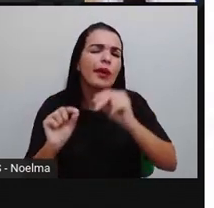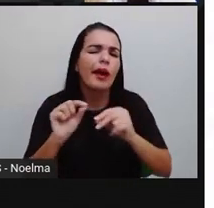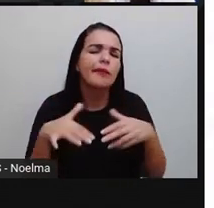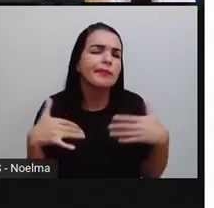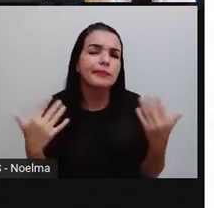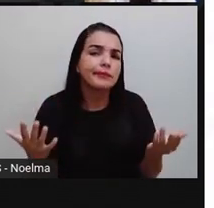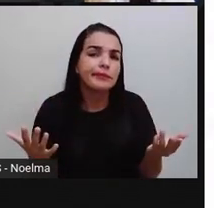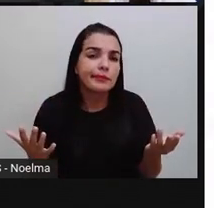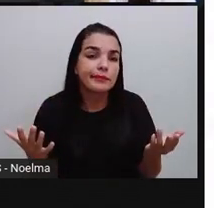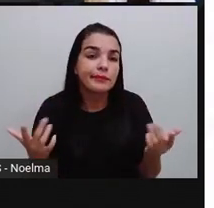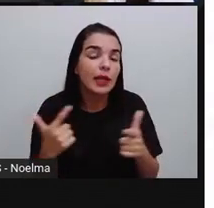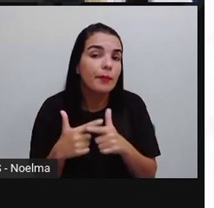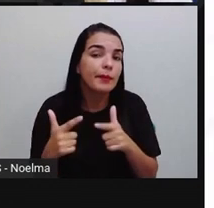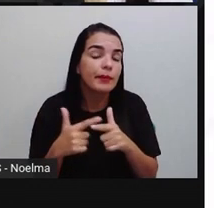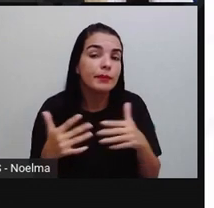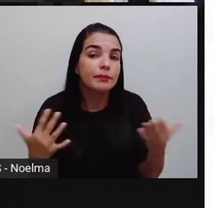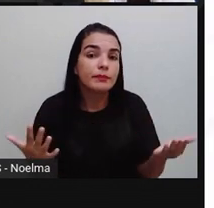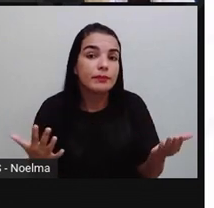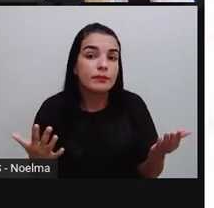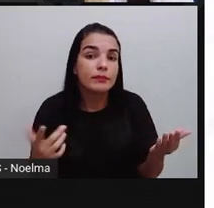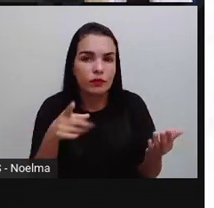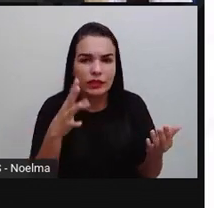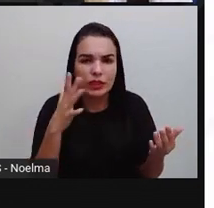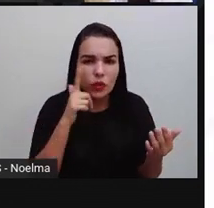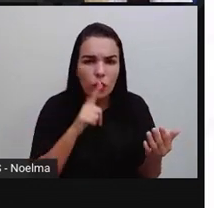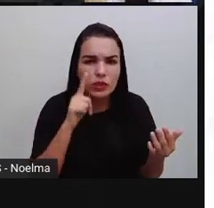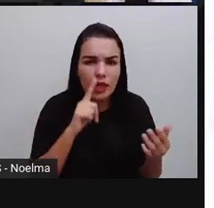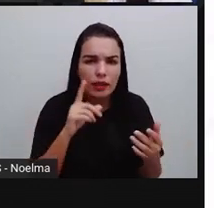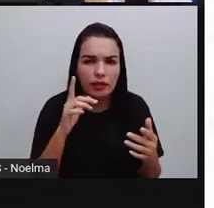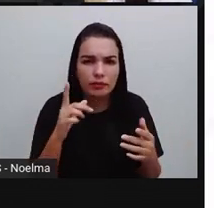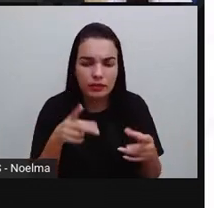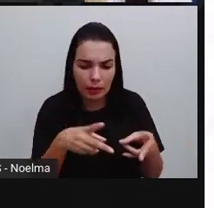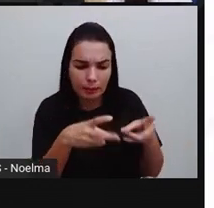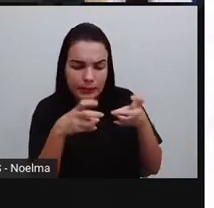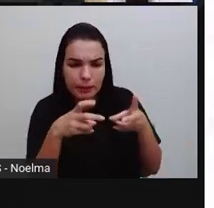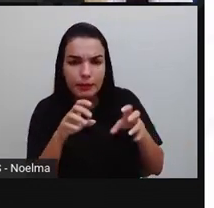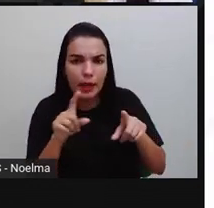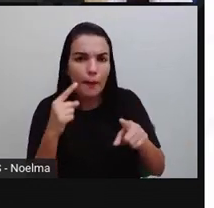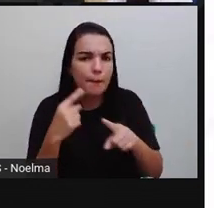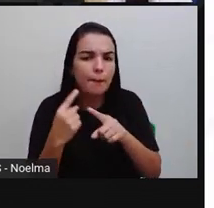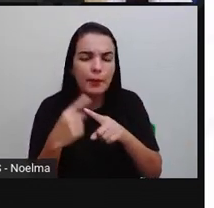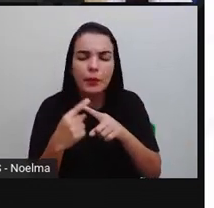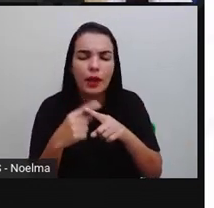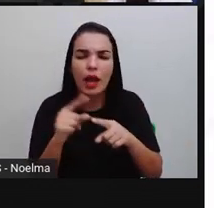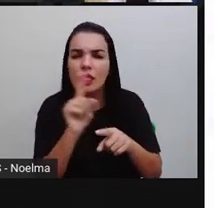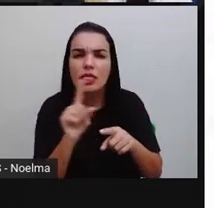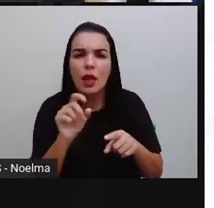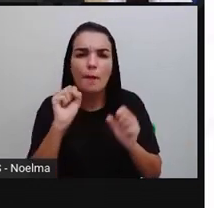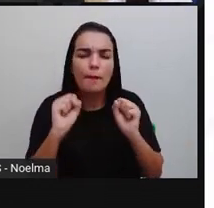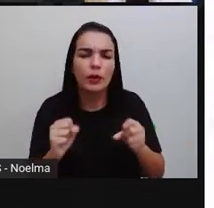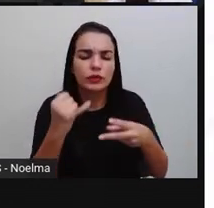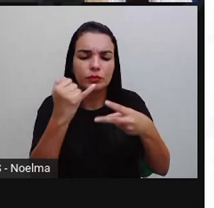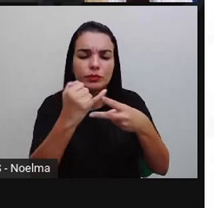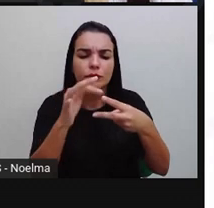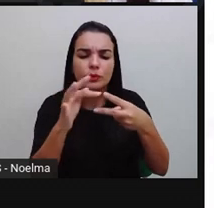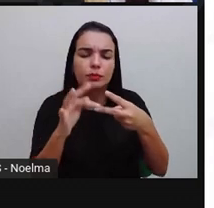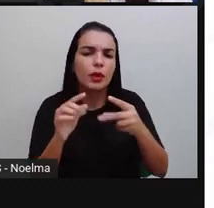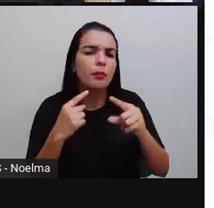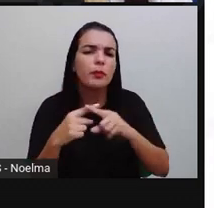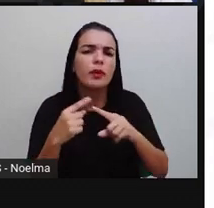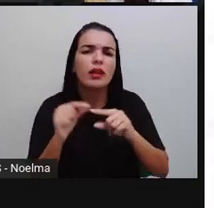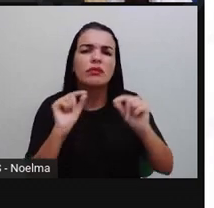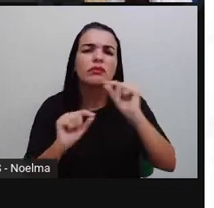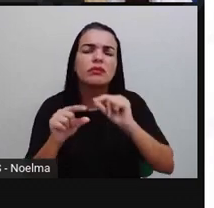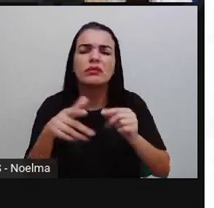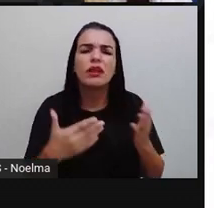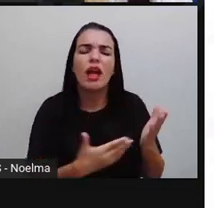qual é o problema aí? Vocês conseguem identificar por que que essa figura não é considerada um polígono? O que que